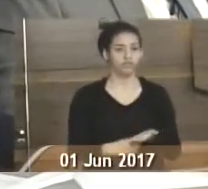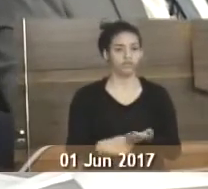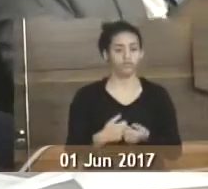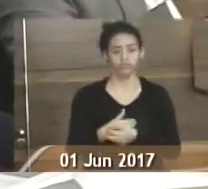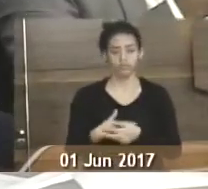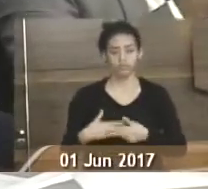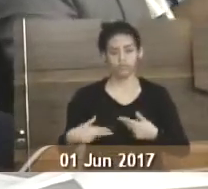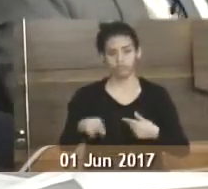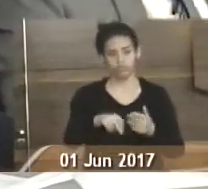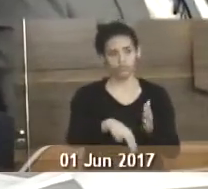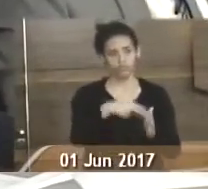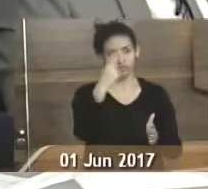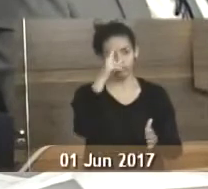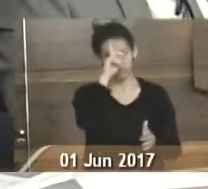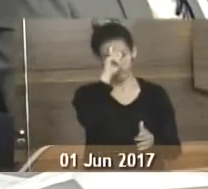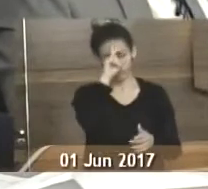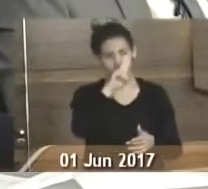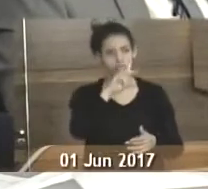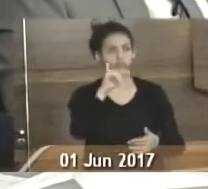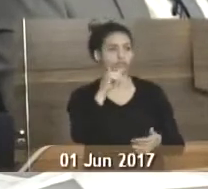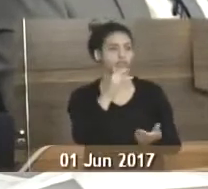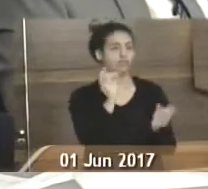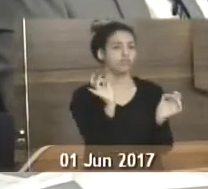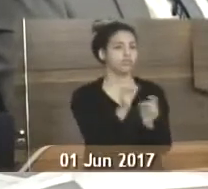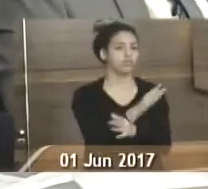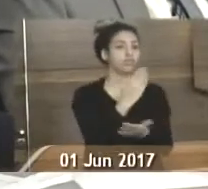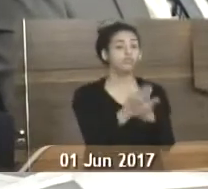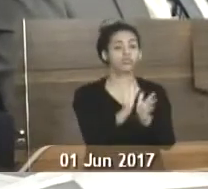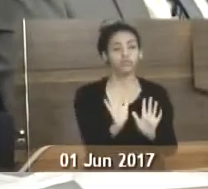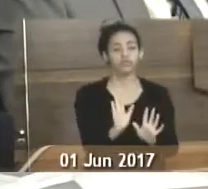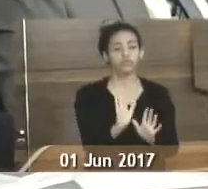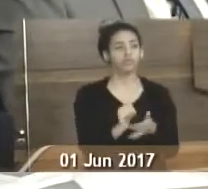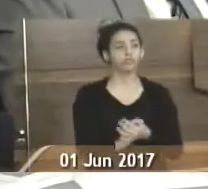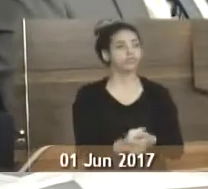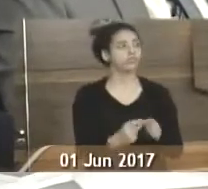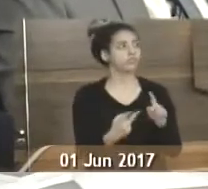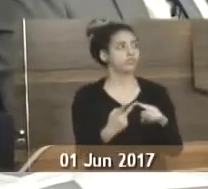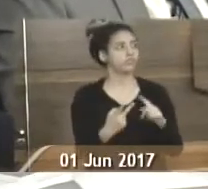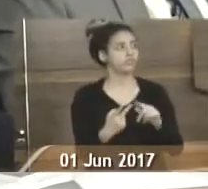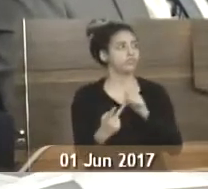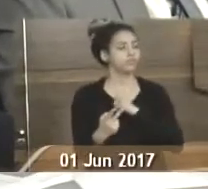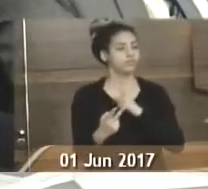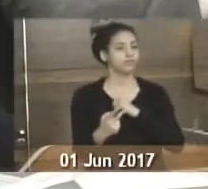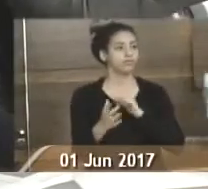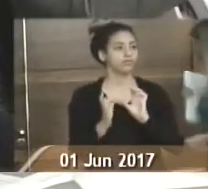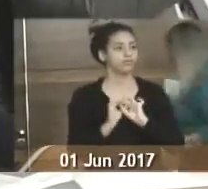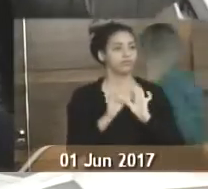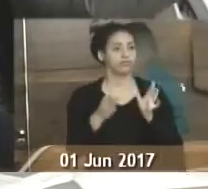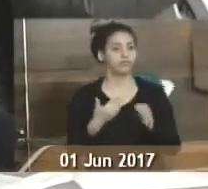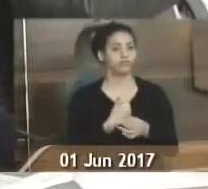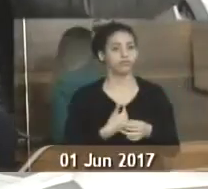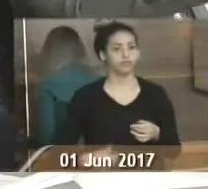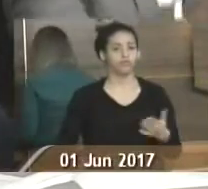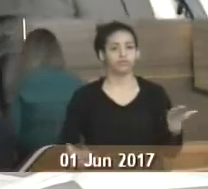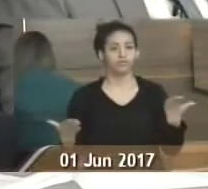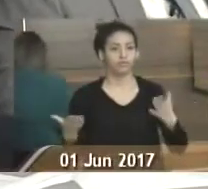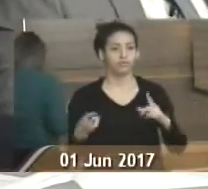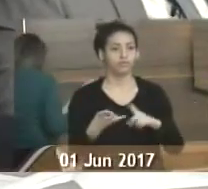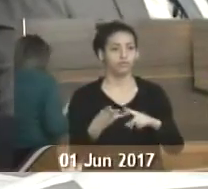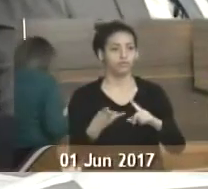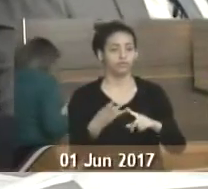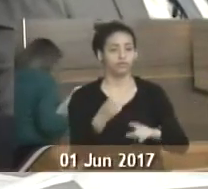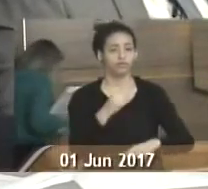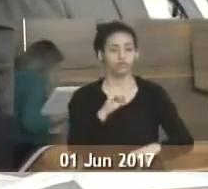material cirúrgico e hospitalar vai vencer ou já está vencido? 2. Ocorreu alguma licitação na gestão atual? 3.